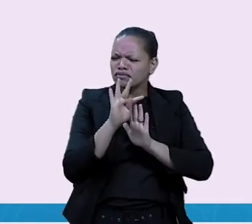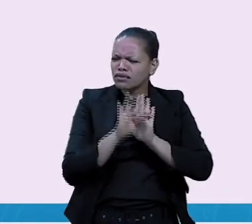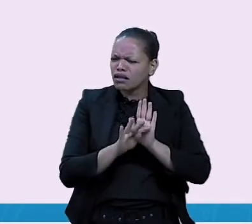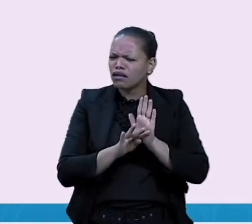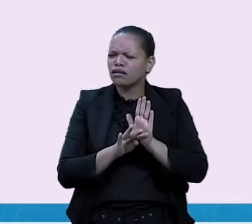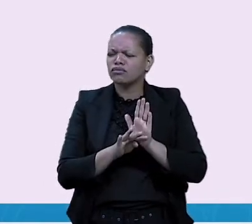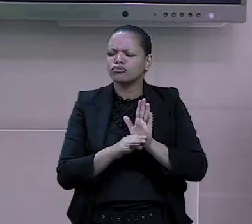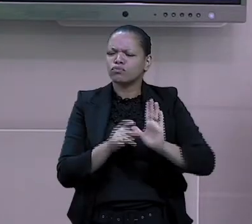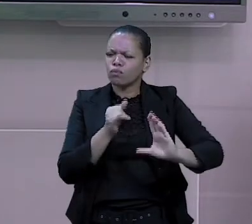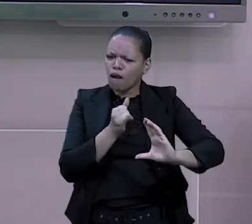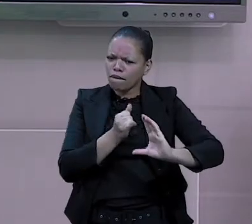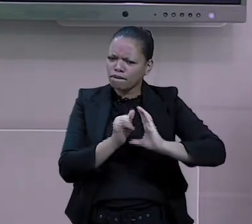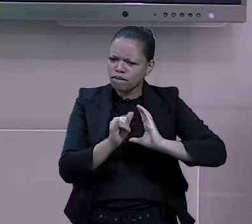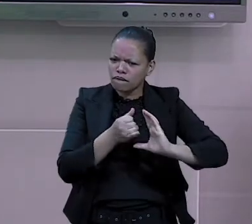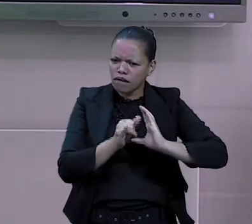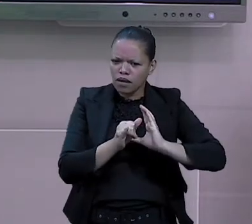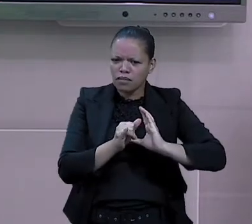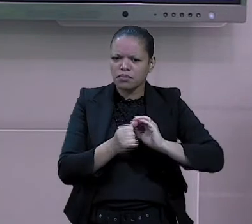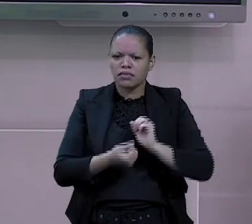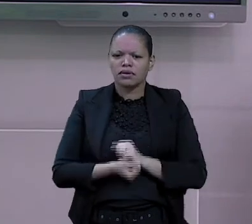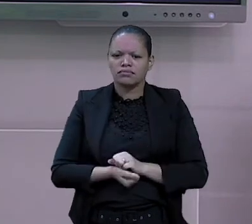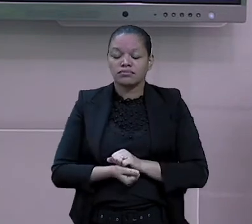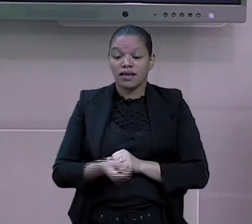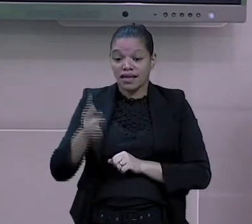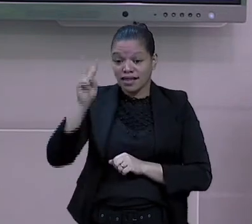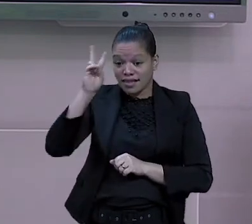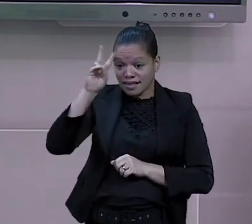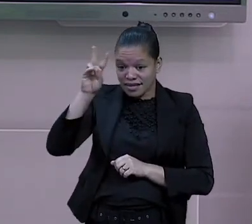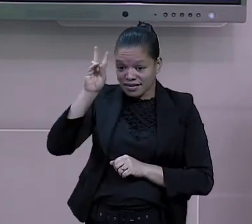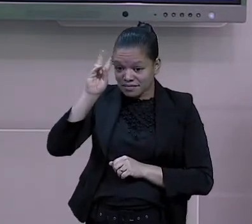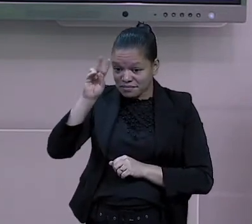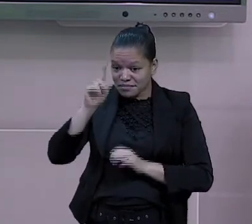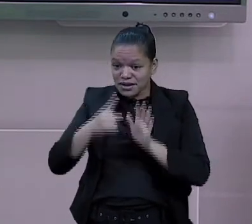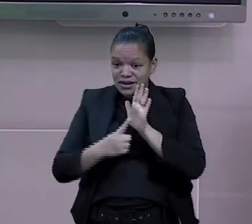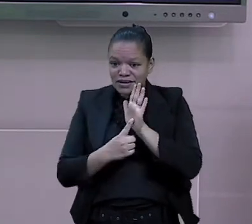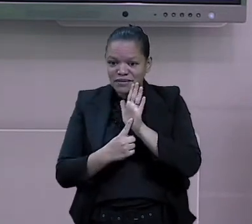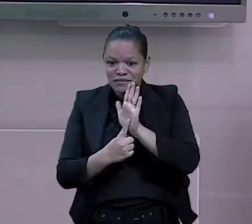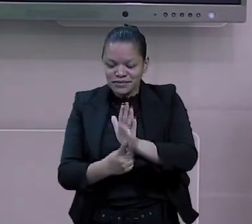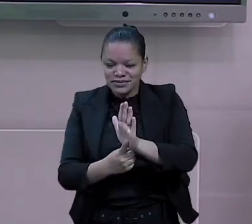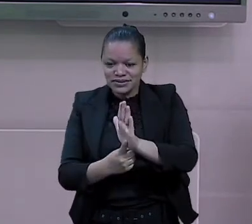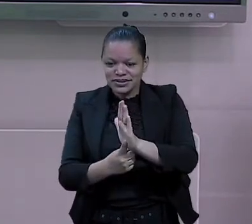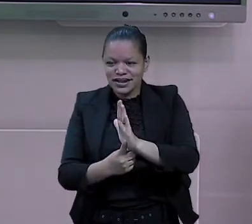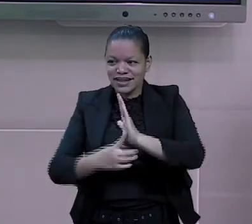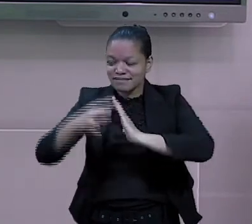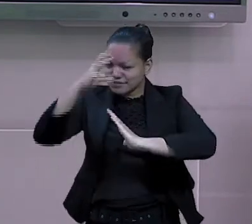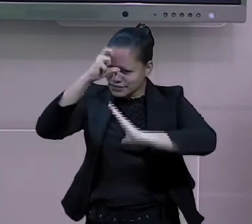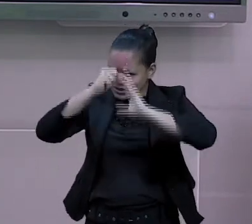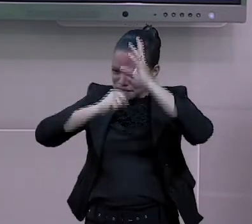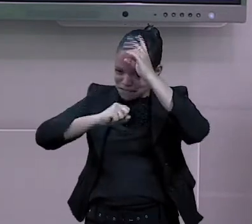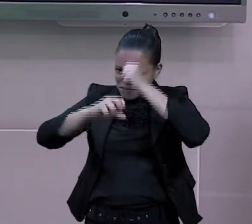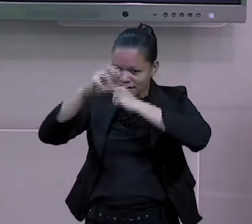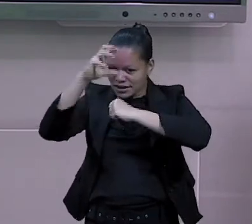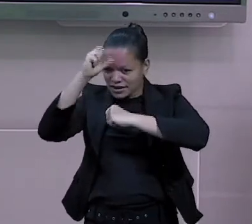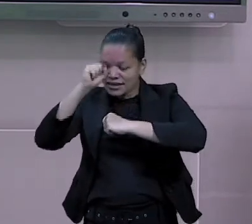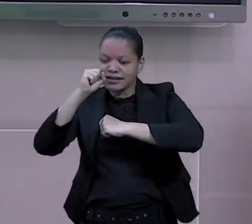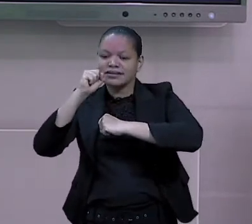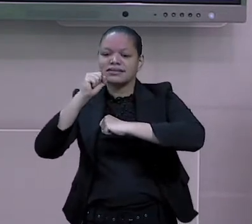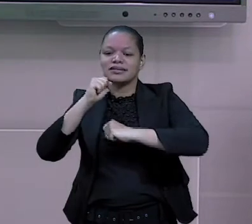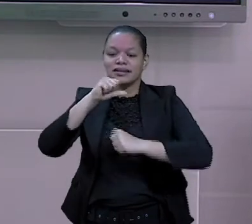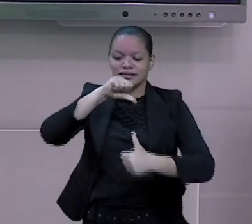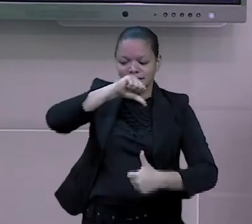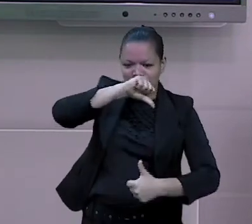fábula. Lembra que eu falei que a gente ia aprender hoje a terceiro modo que o substantivo pode sofrer